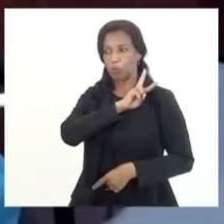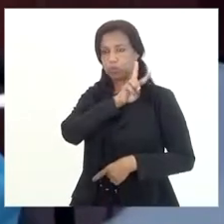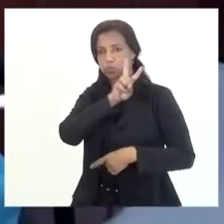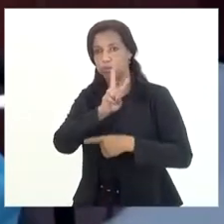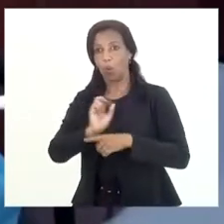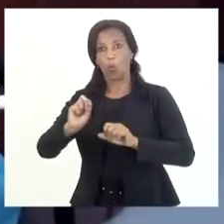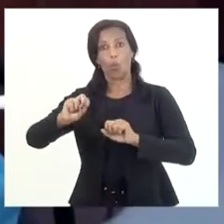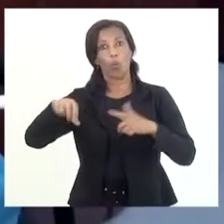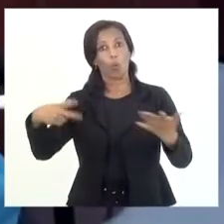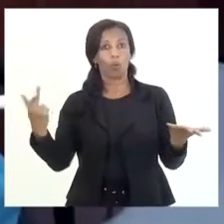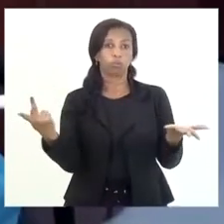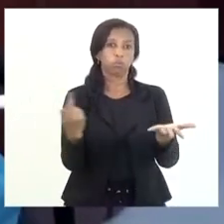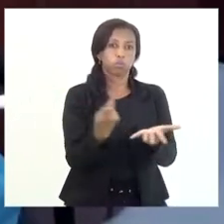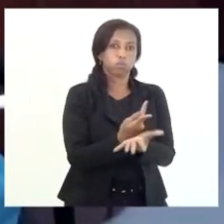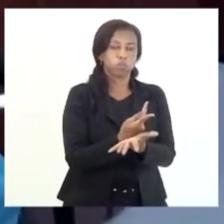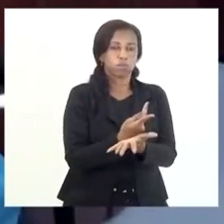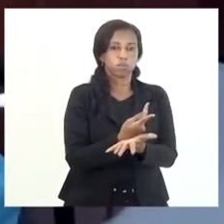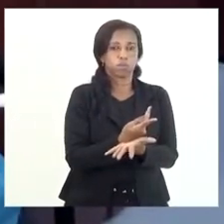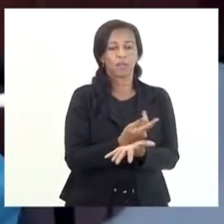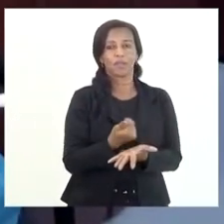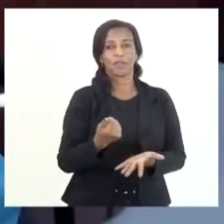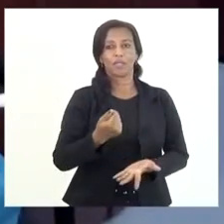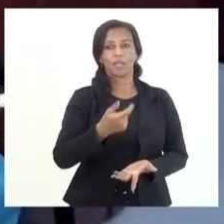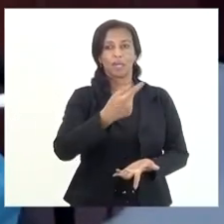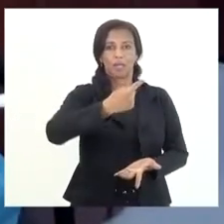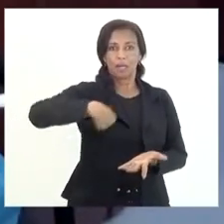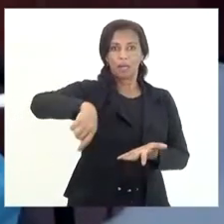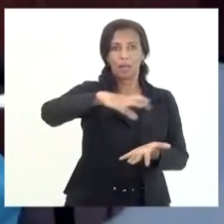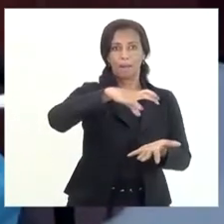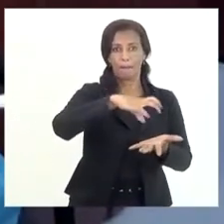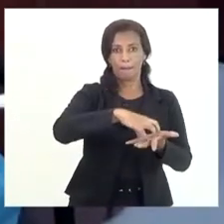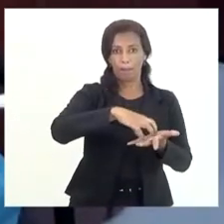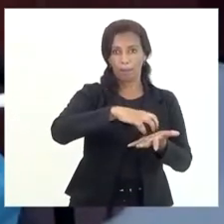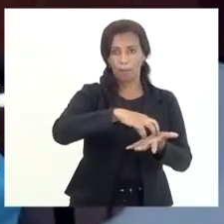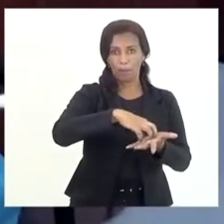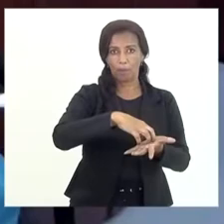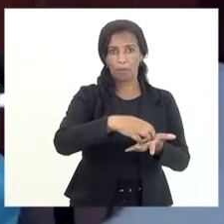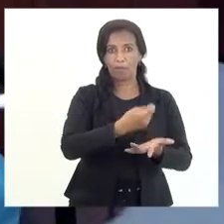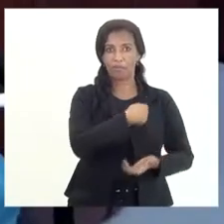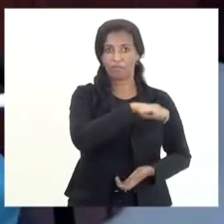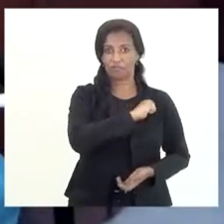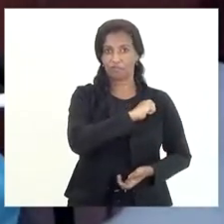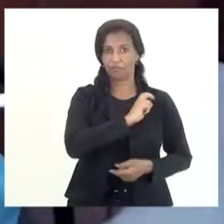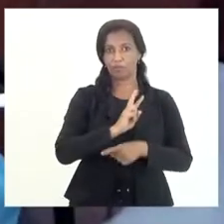eventuais incidentes no corpo da própria execução fiscal.